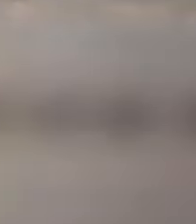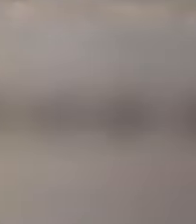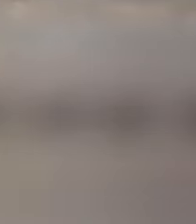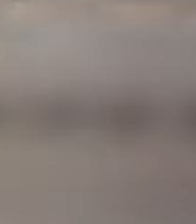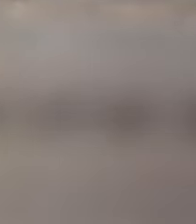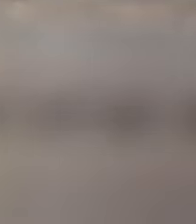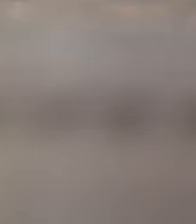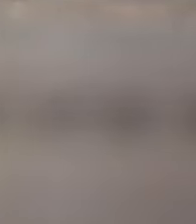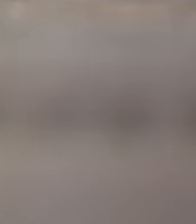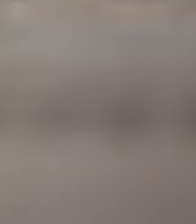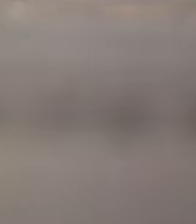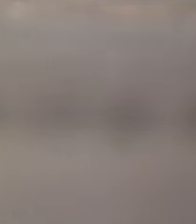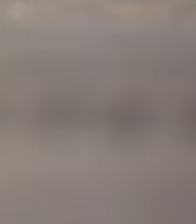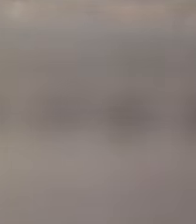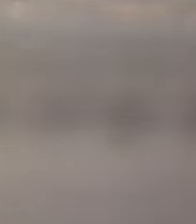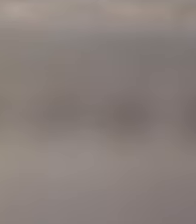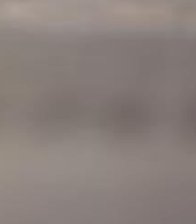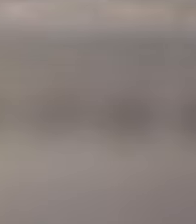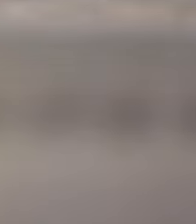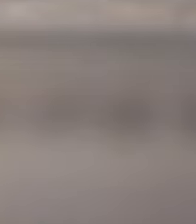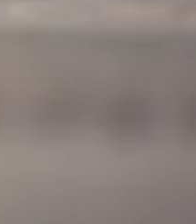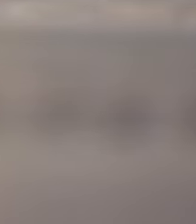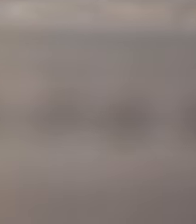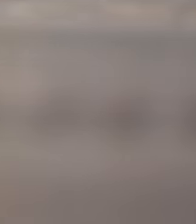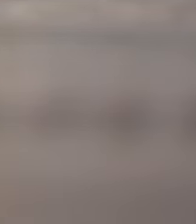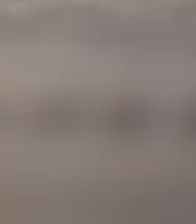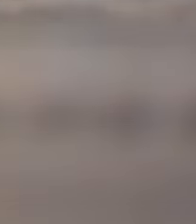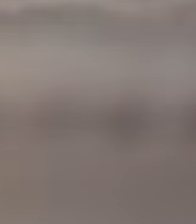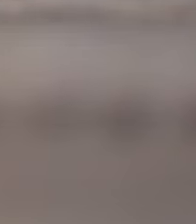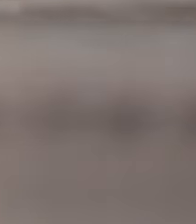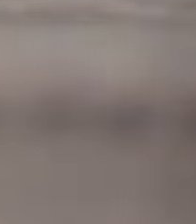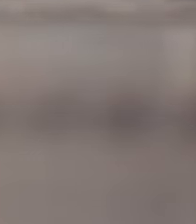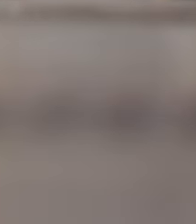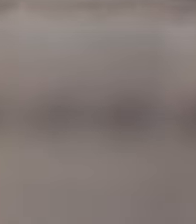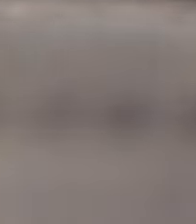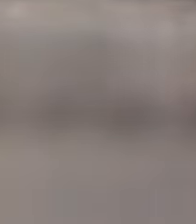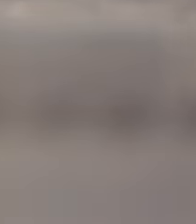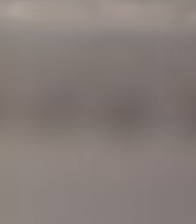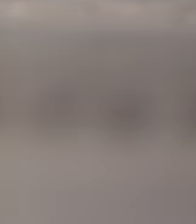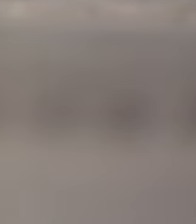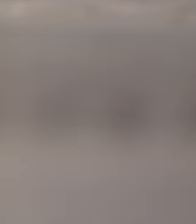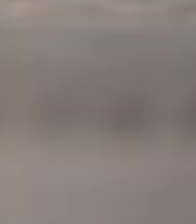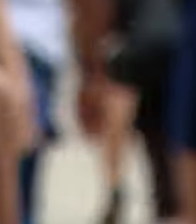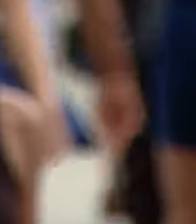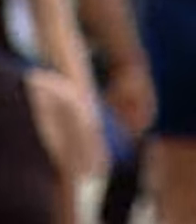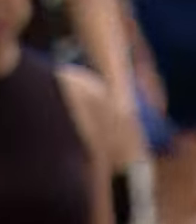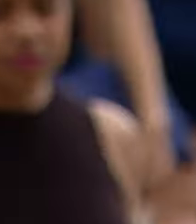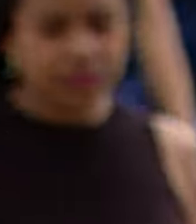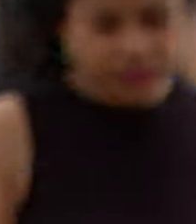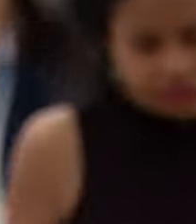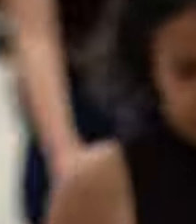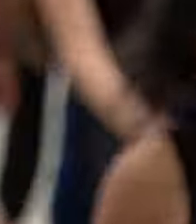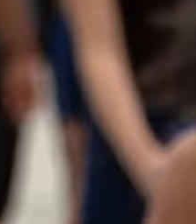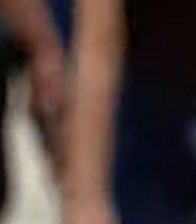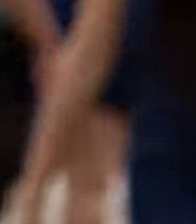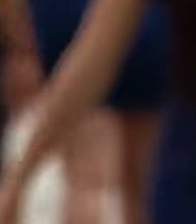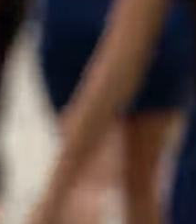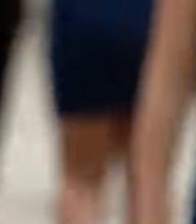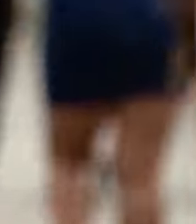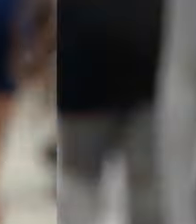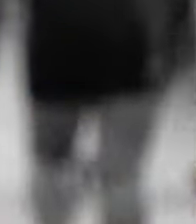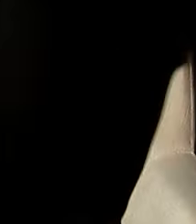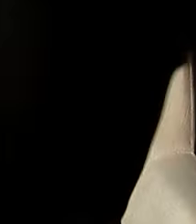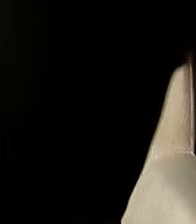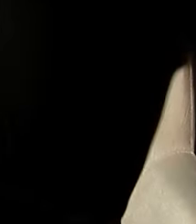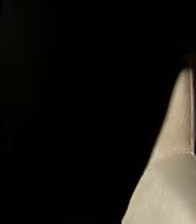Como a Larissa mais de 15 milhões de pessoas no ano passado eram classificadas como endividado de risco pelo Banco